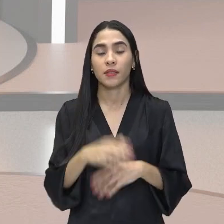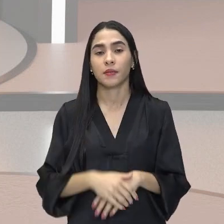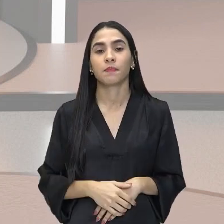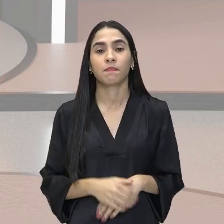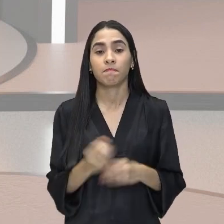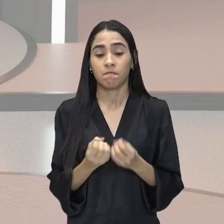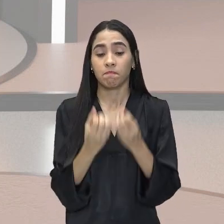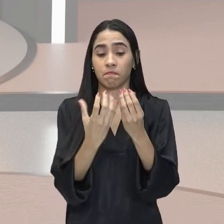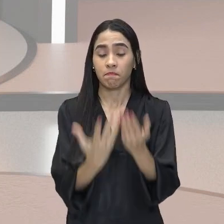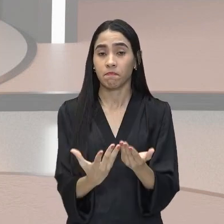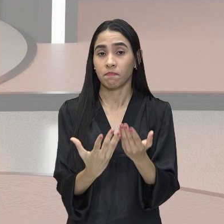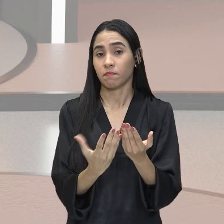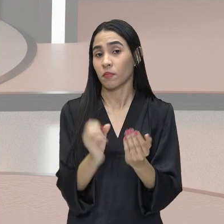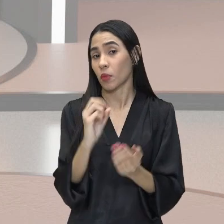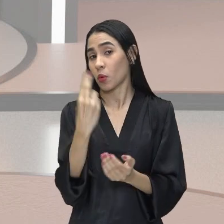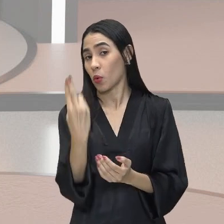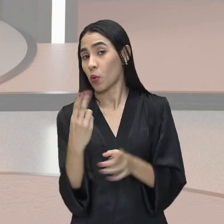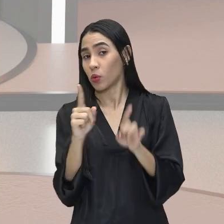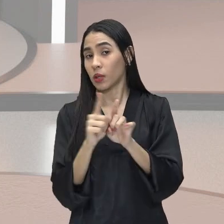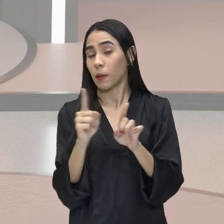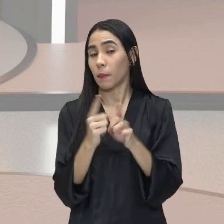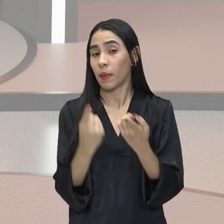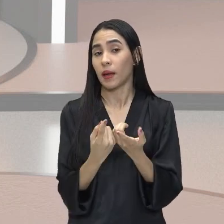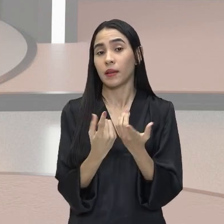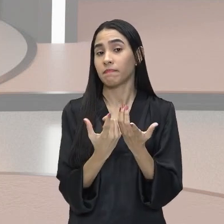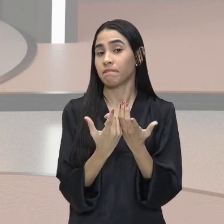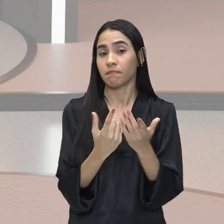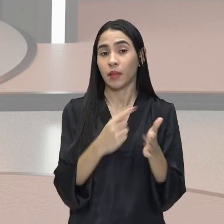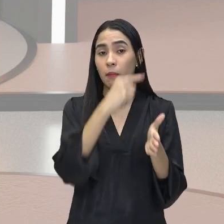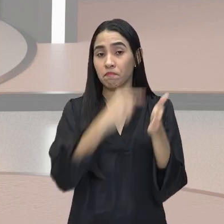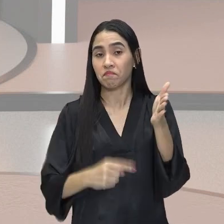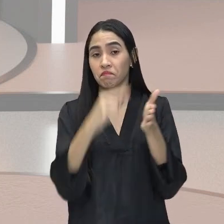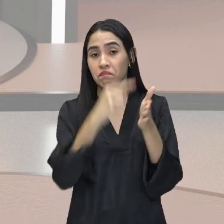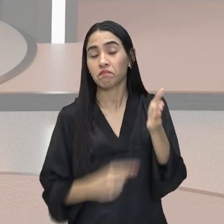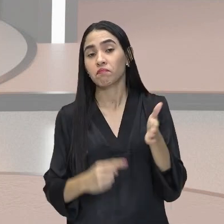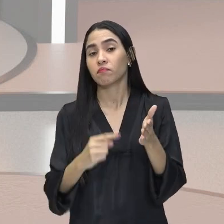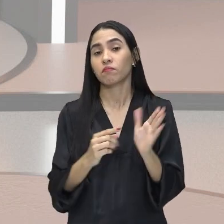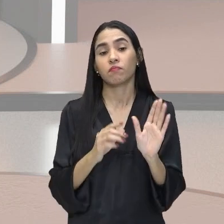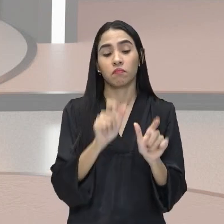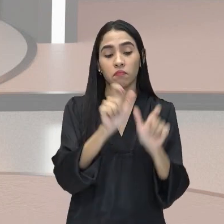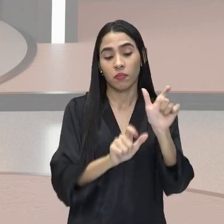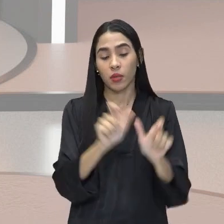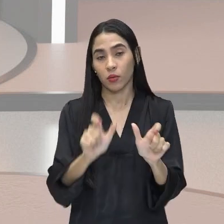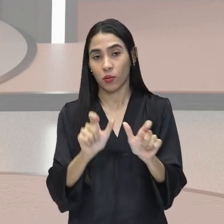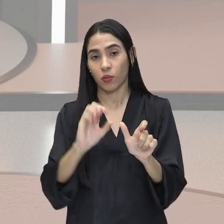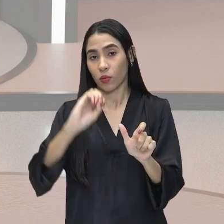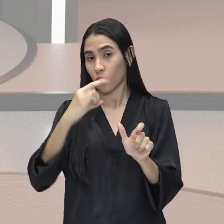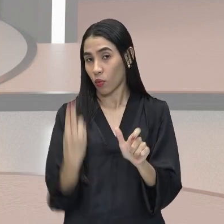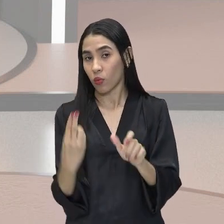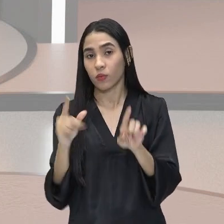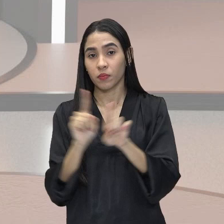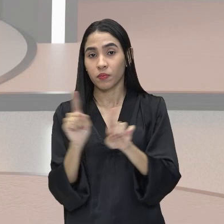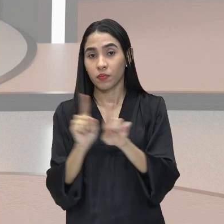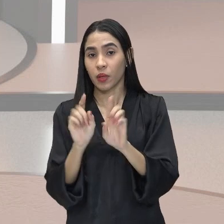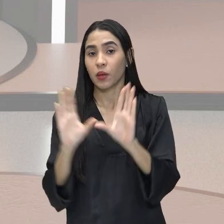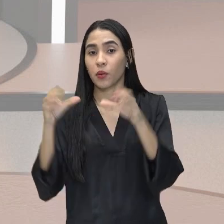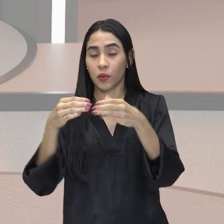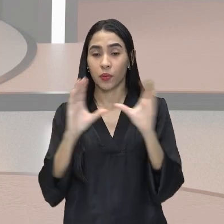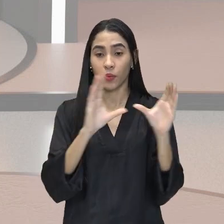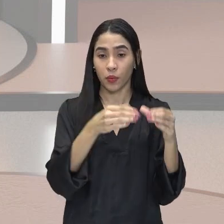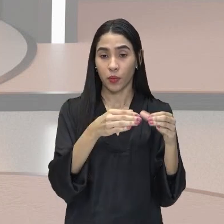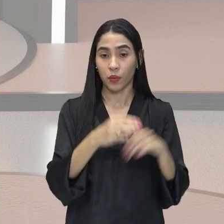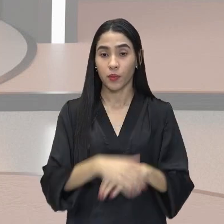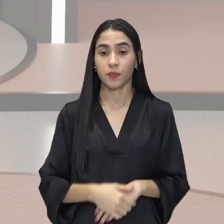são dadas ou que são negadas a determinadas pessoas ou a determinados grupos